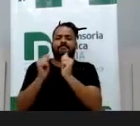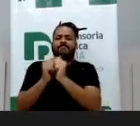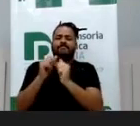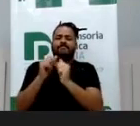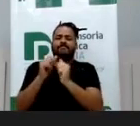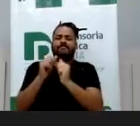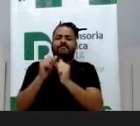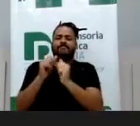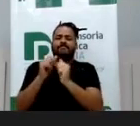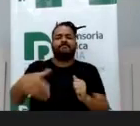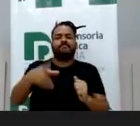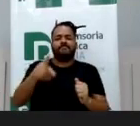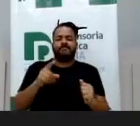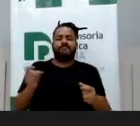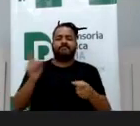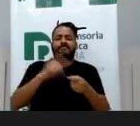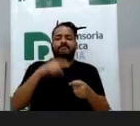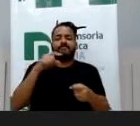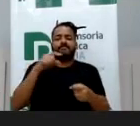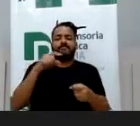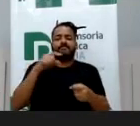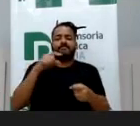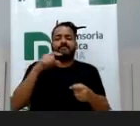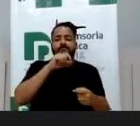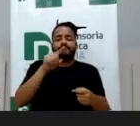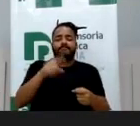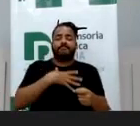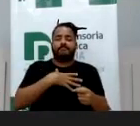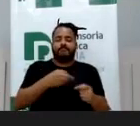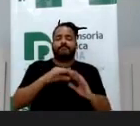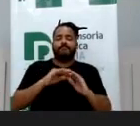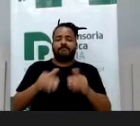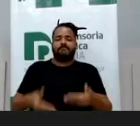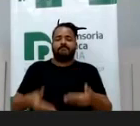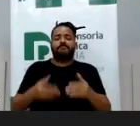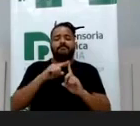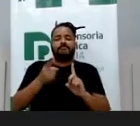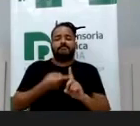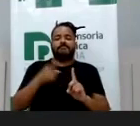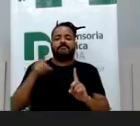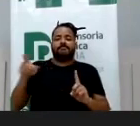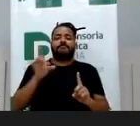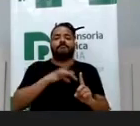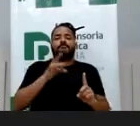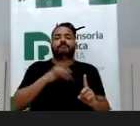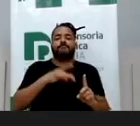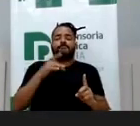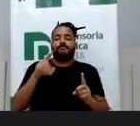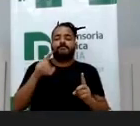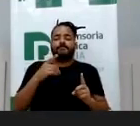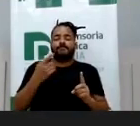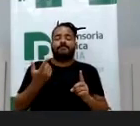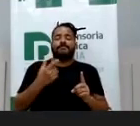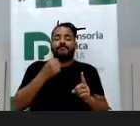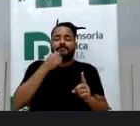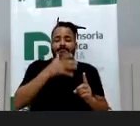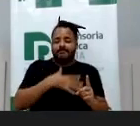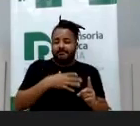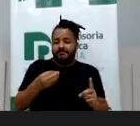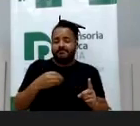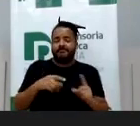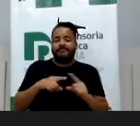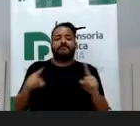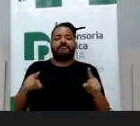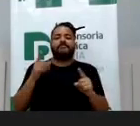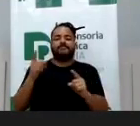voltou, tinha um ciúme, a mãe estava esperando um outro filho do novo parceiro, ela estava com medo de perder o lugar de filha, tinha uma série de coisas e